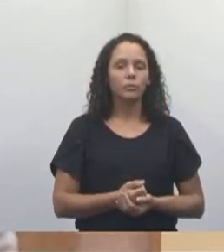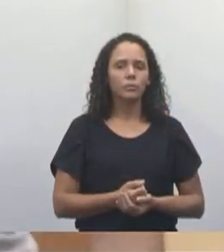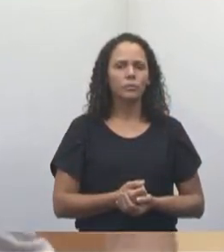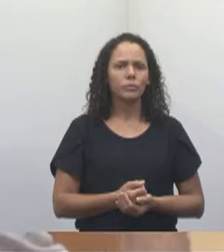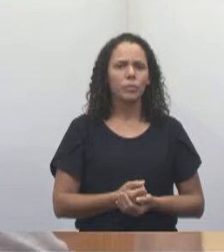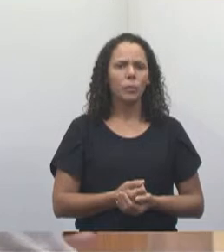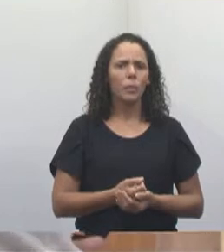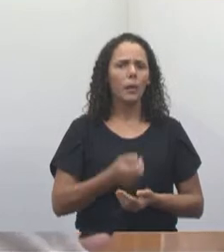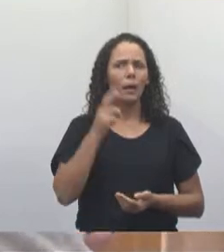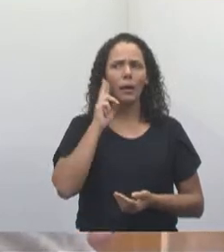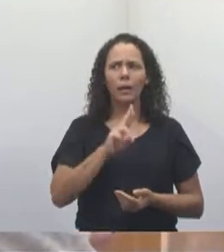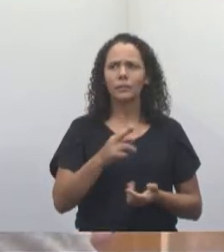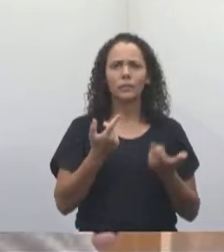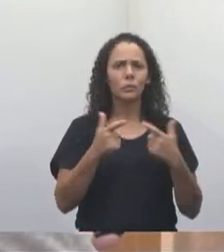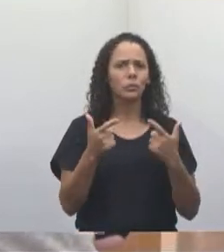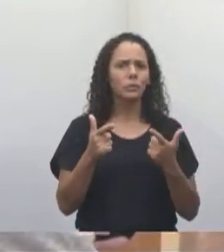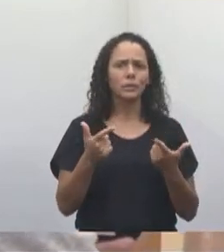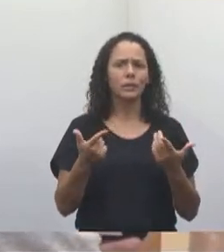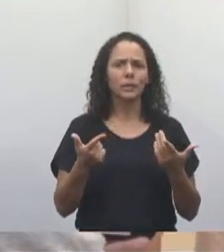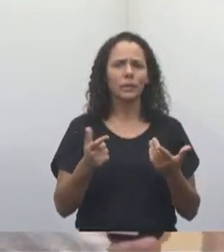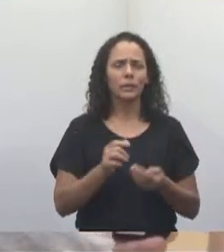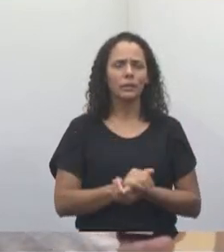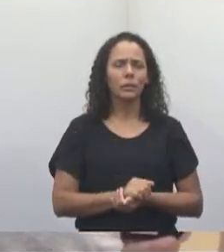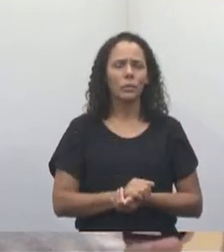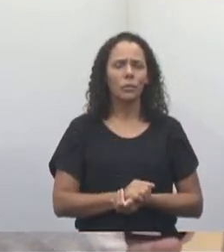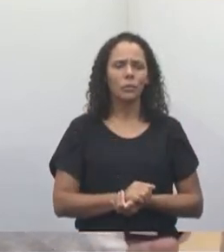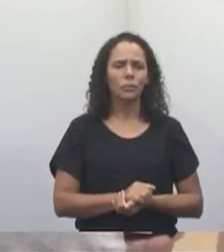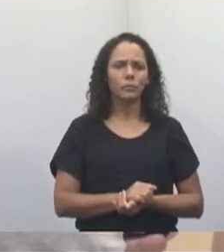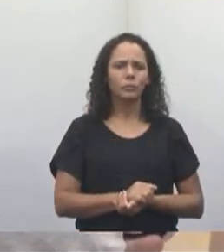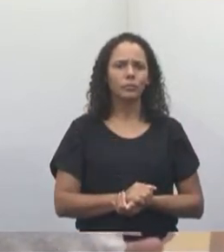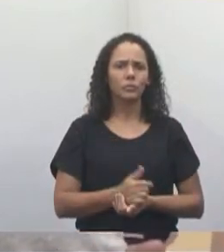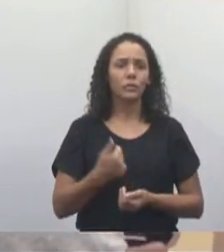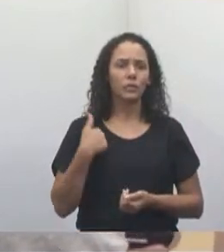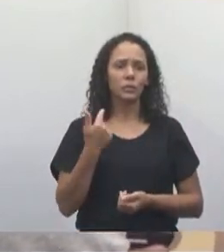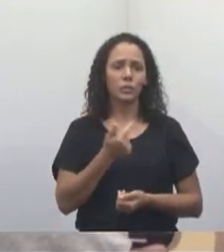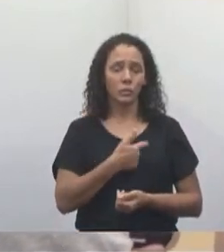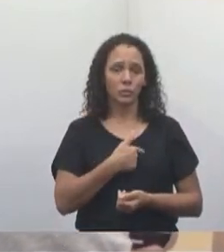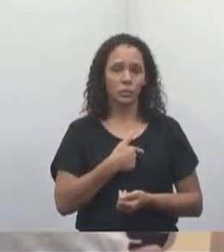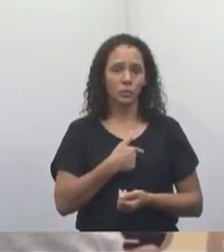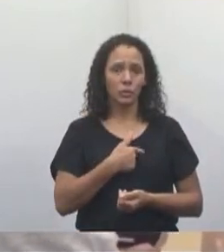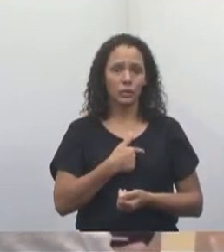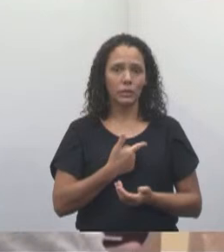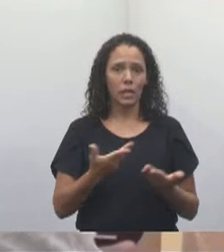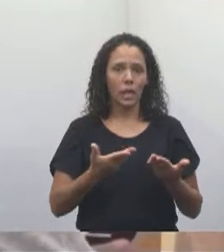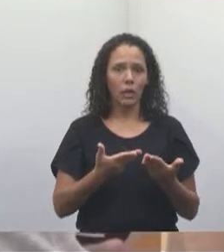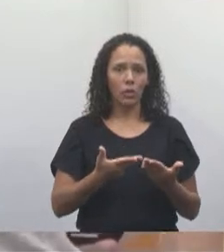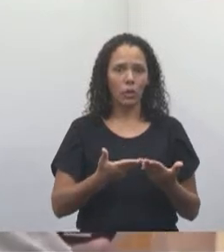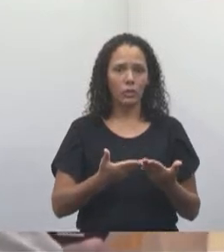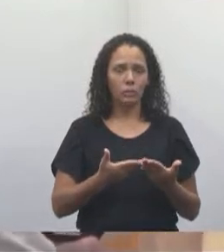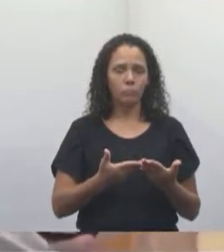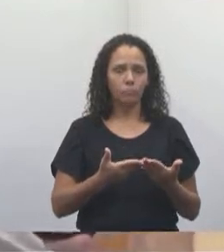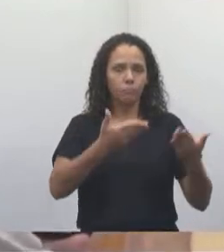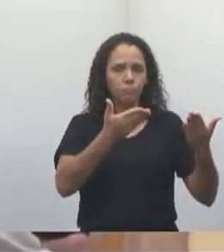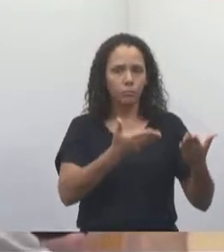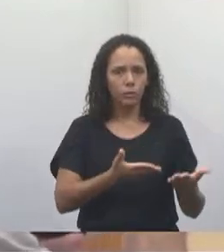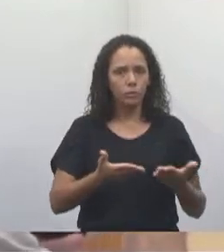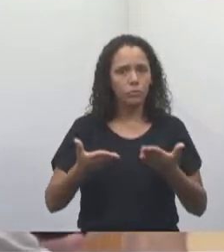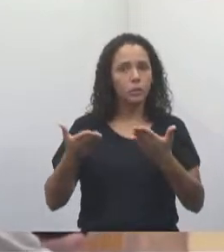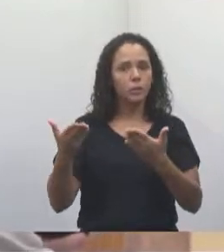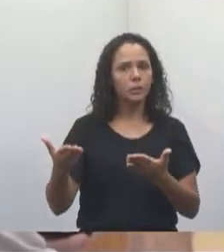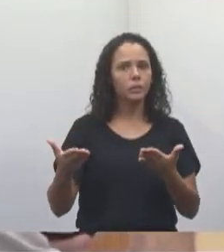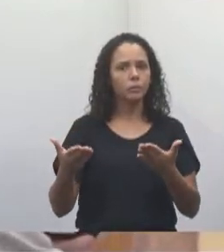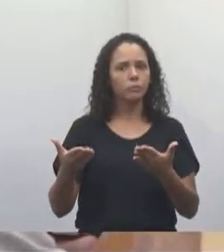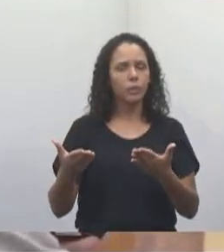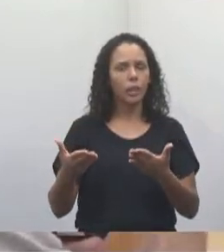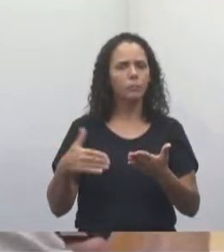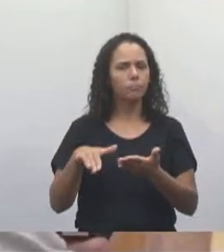injustificada, mas nesse caso pior ainda. Então nós vamos levar esse caso adiante, nós vamos tratar desse